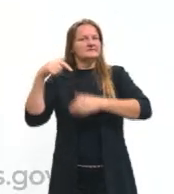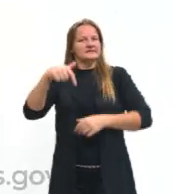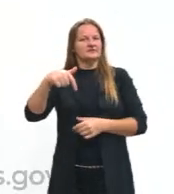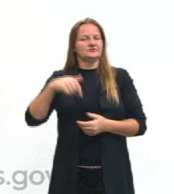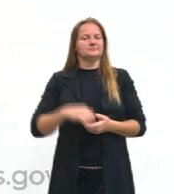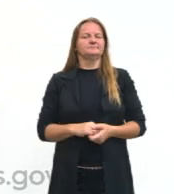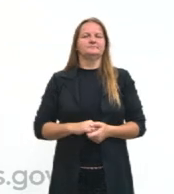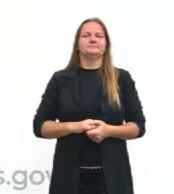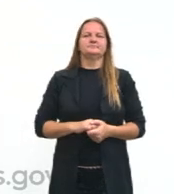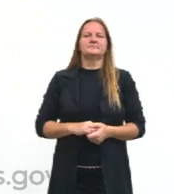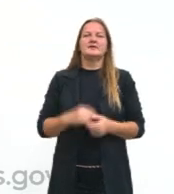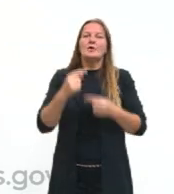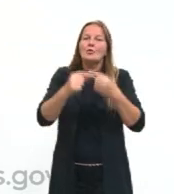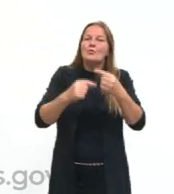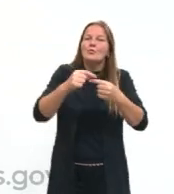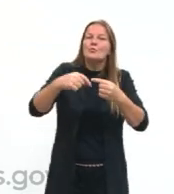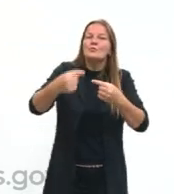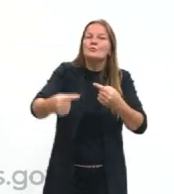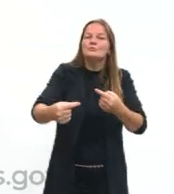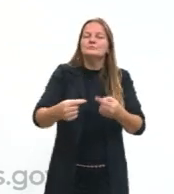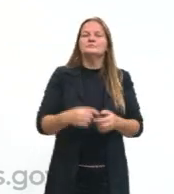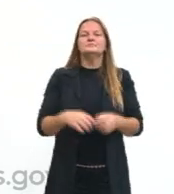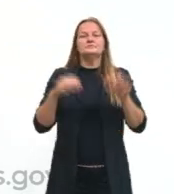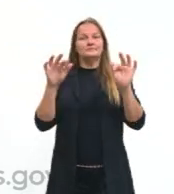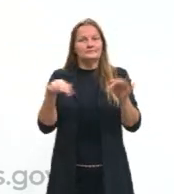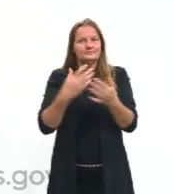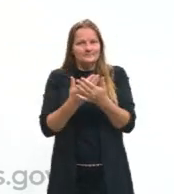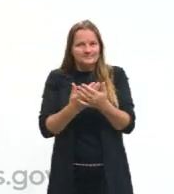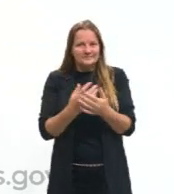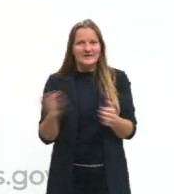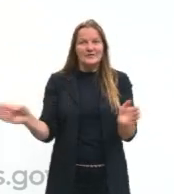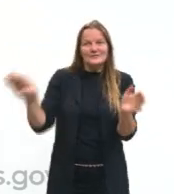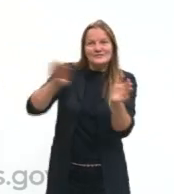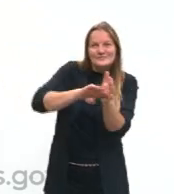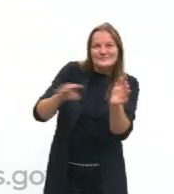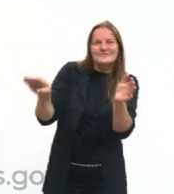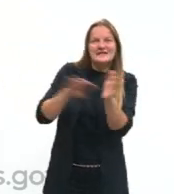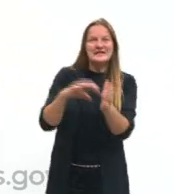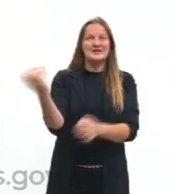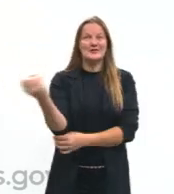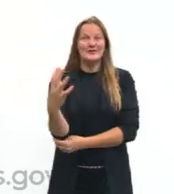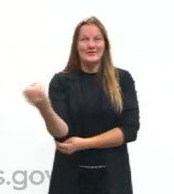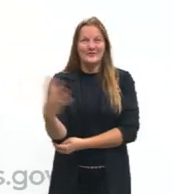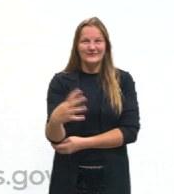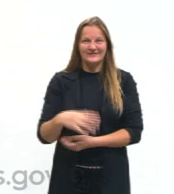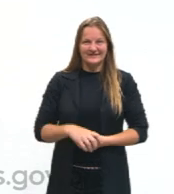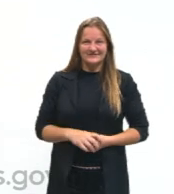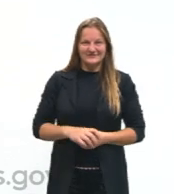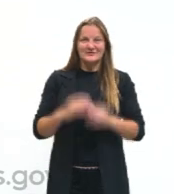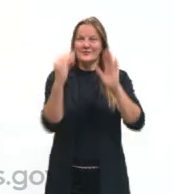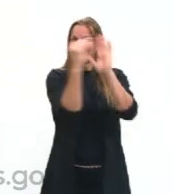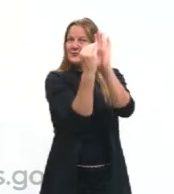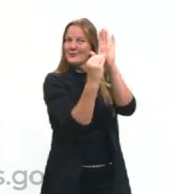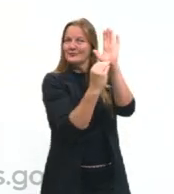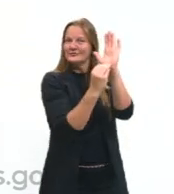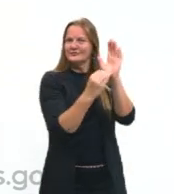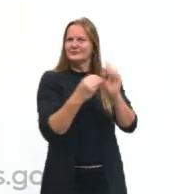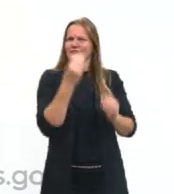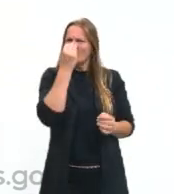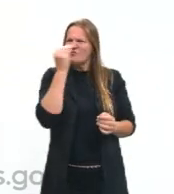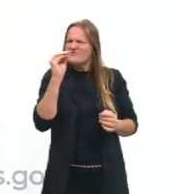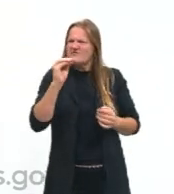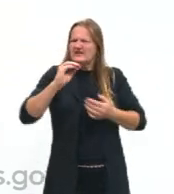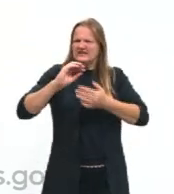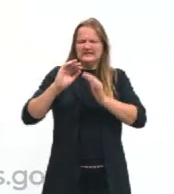e eu comentei com vocês ao final da aula que eu traria então na aula seguinte o conteúdo de preconceito